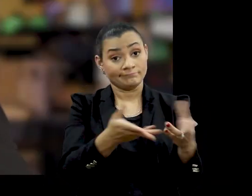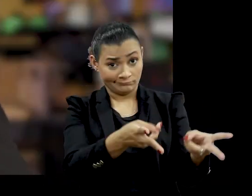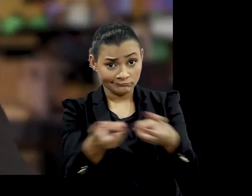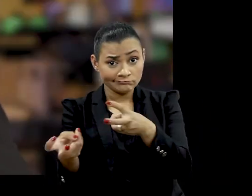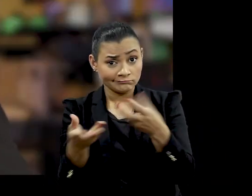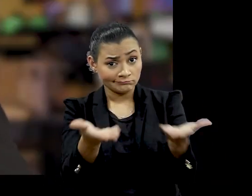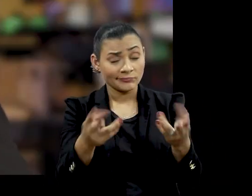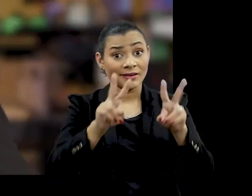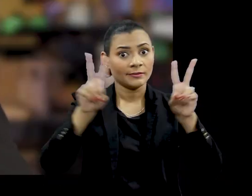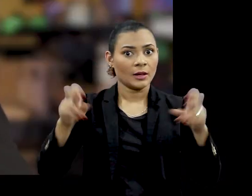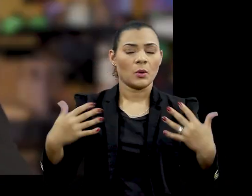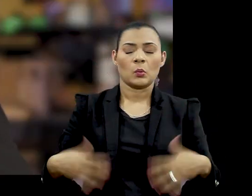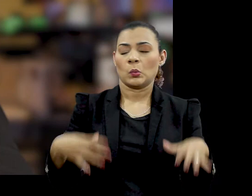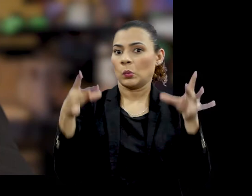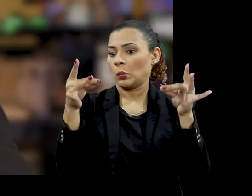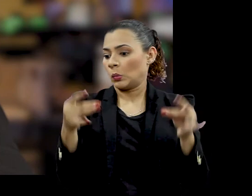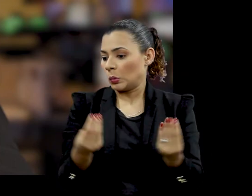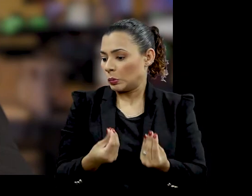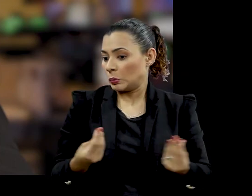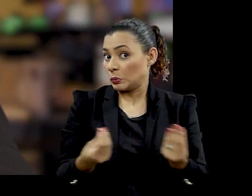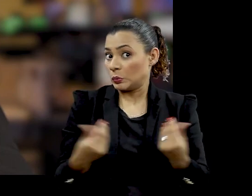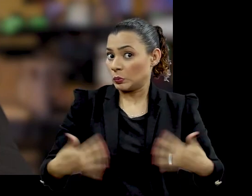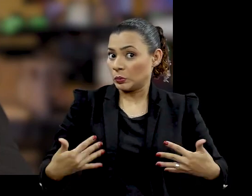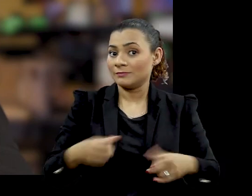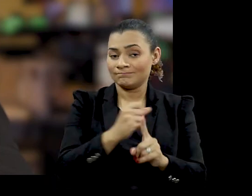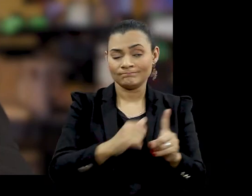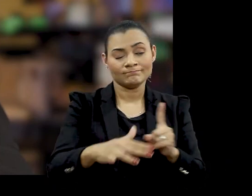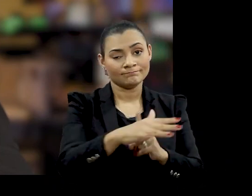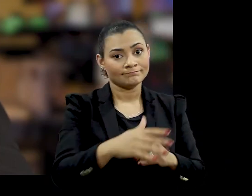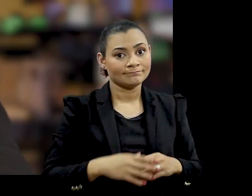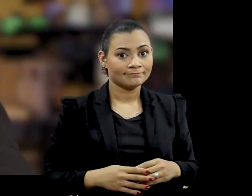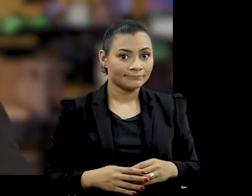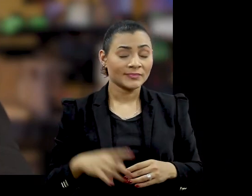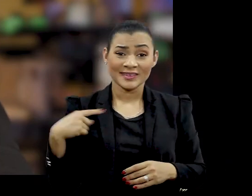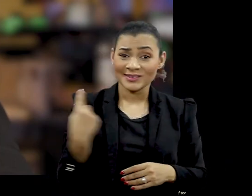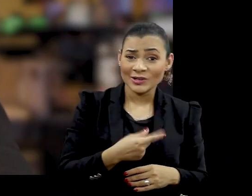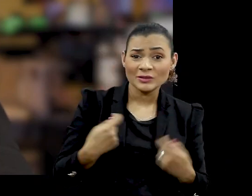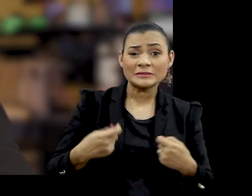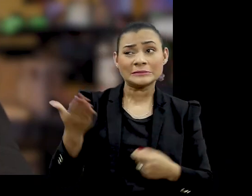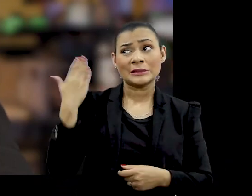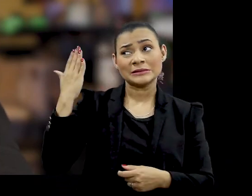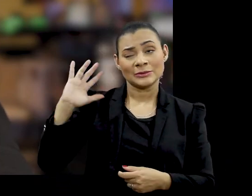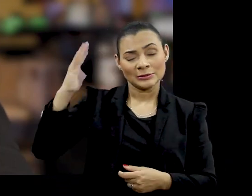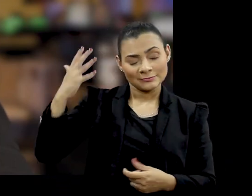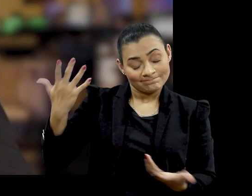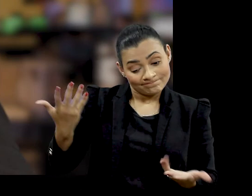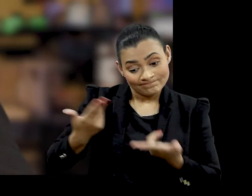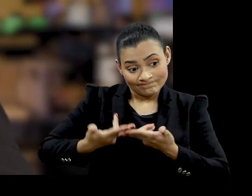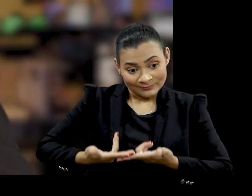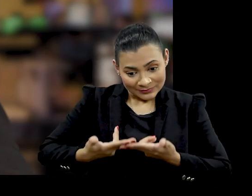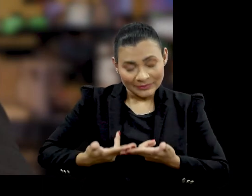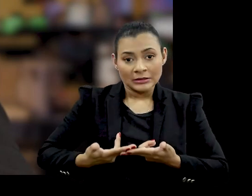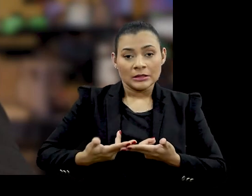podem perceber Este é um tema muito delicado e sensível Para a nossa sociedade Temos que lidar com este passado E